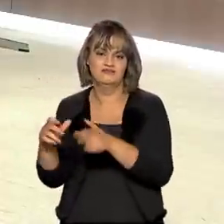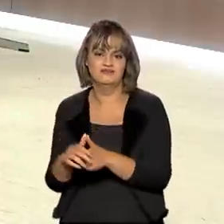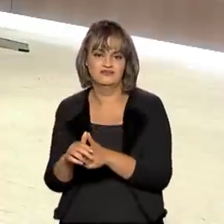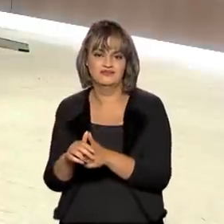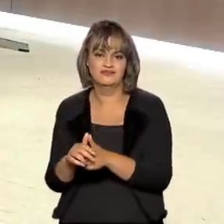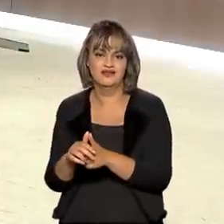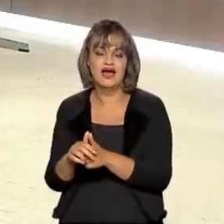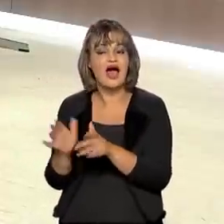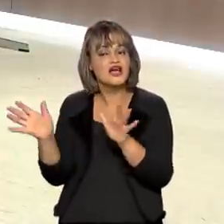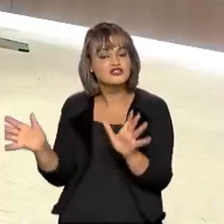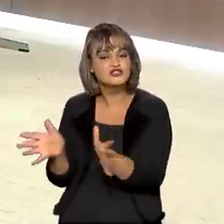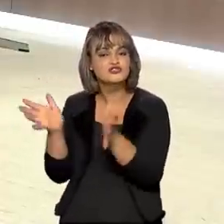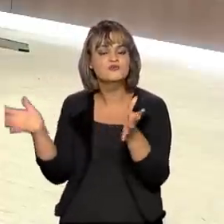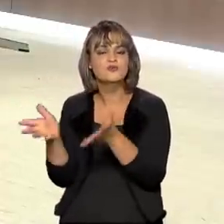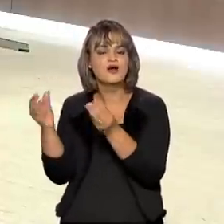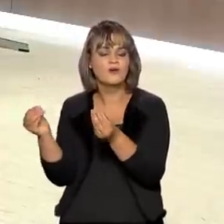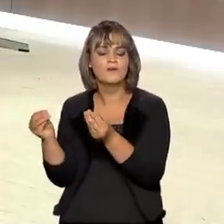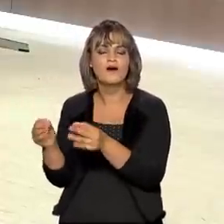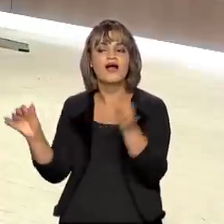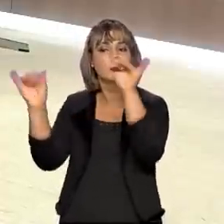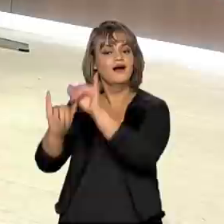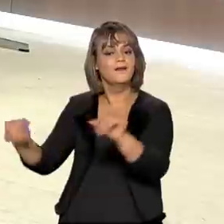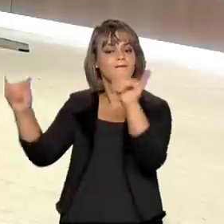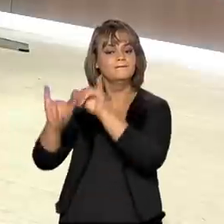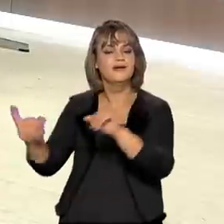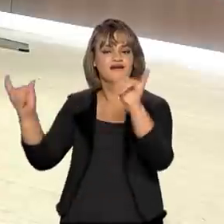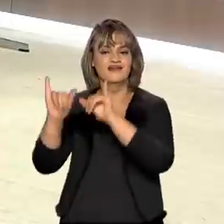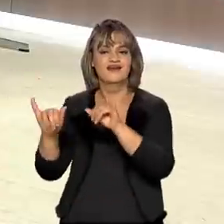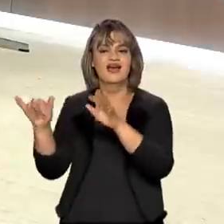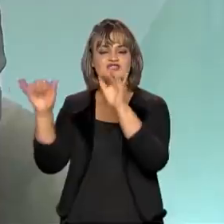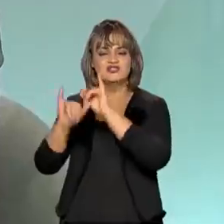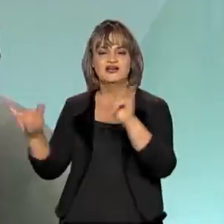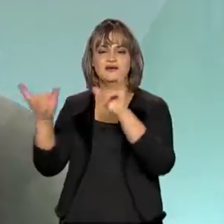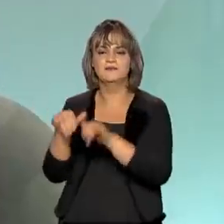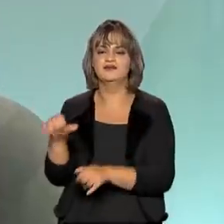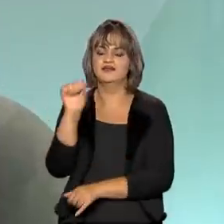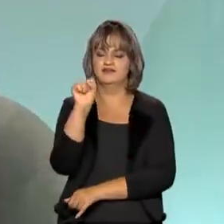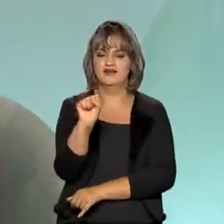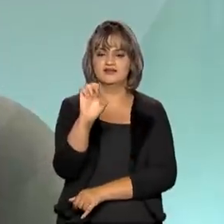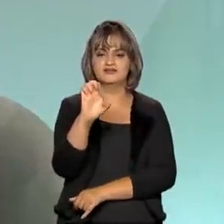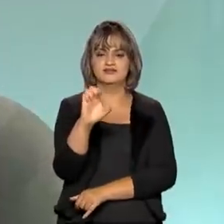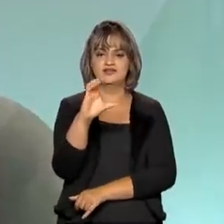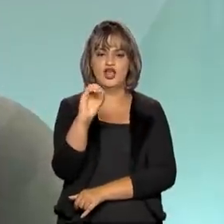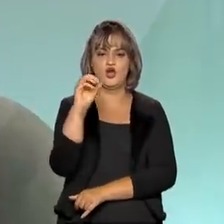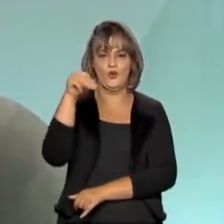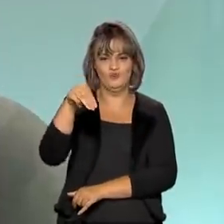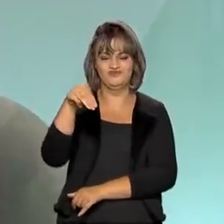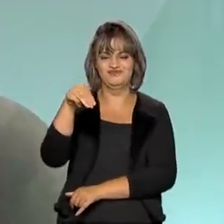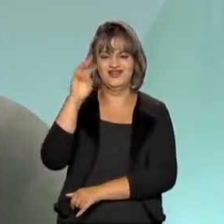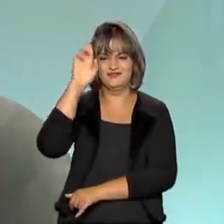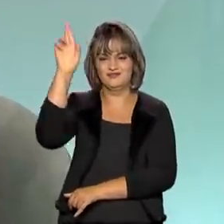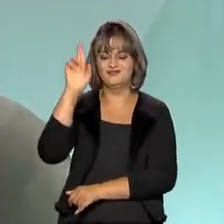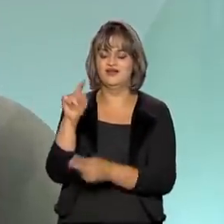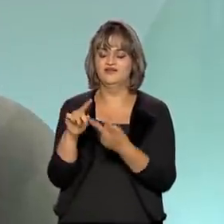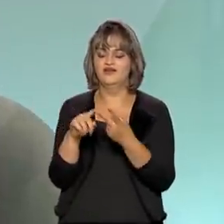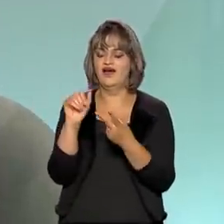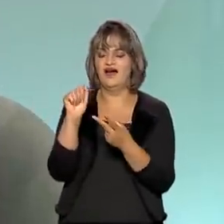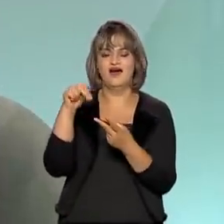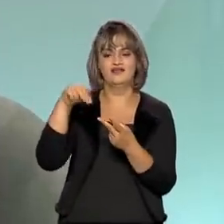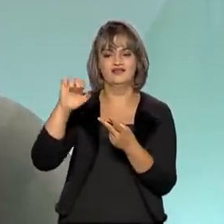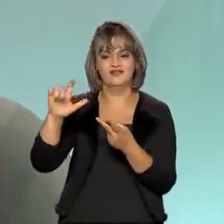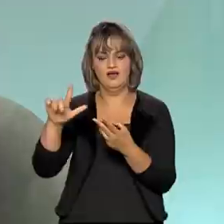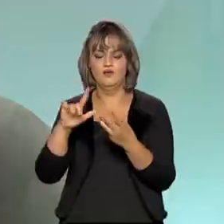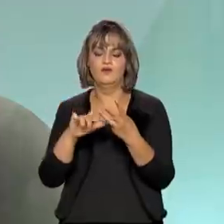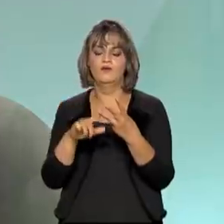estimulando, seja por campanhas, nós temos a campanha da SECOM, da Presidência da República, da ANEL com a BRAD,